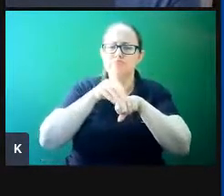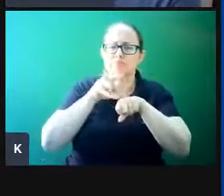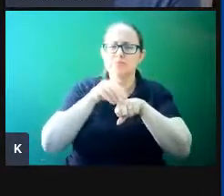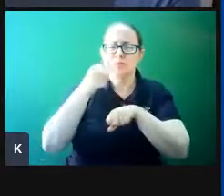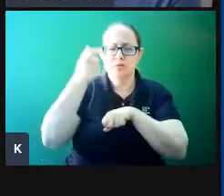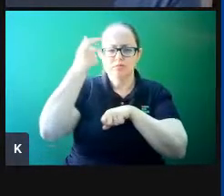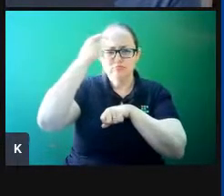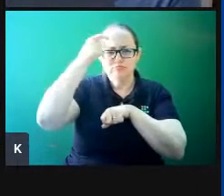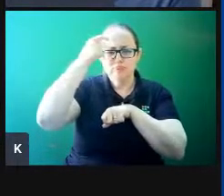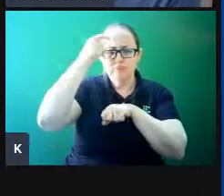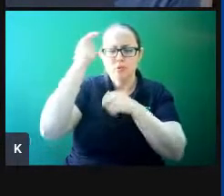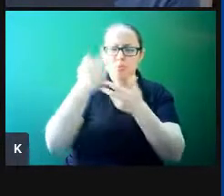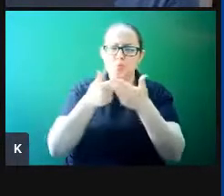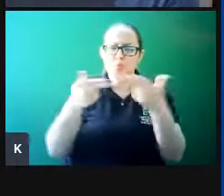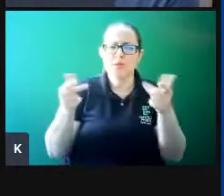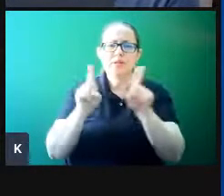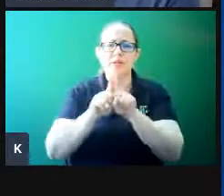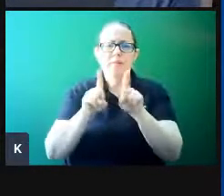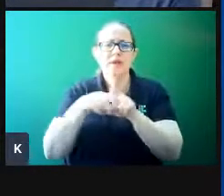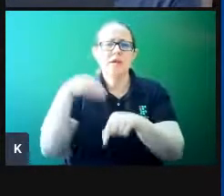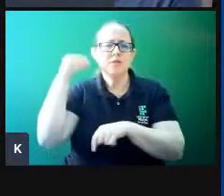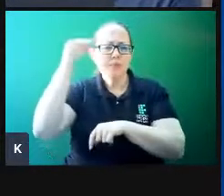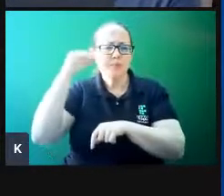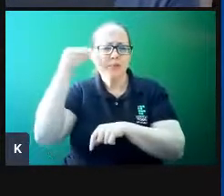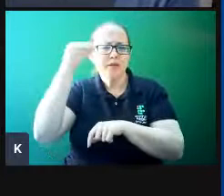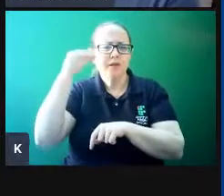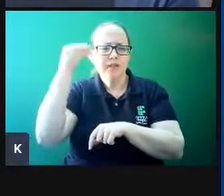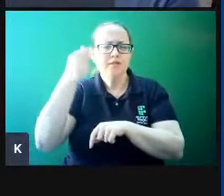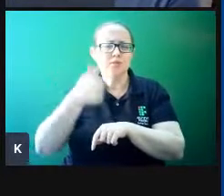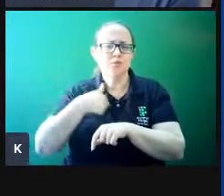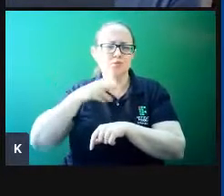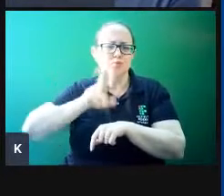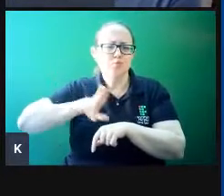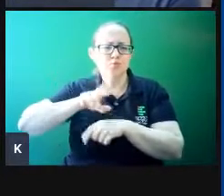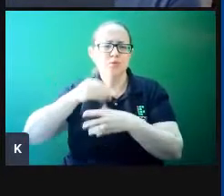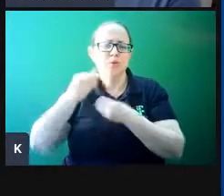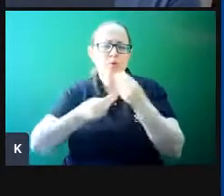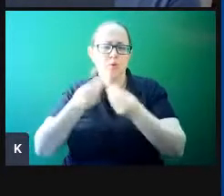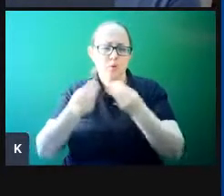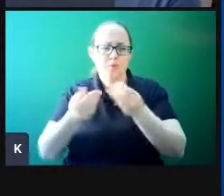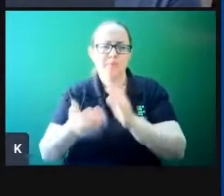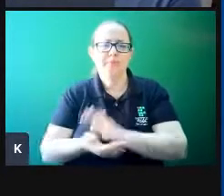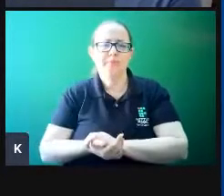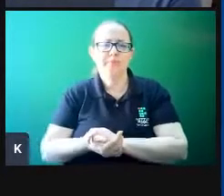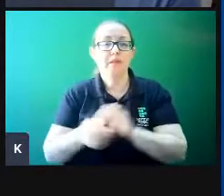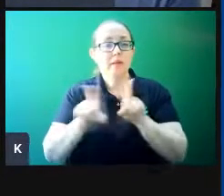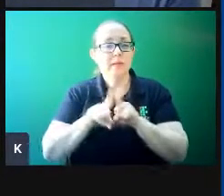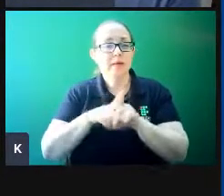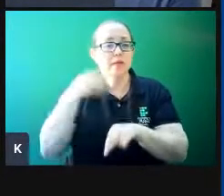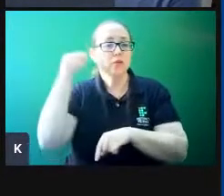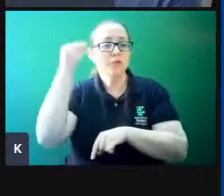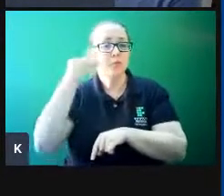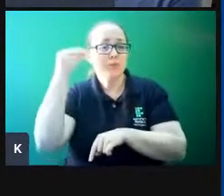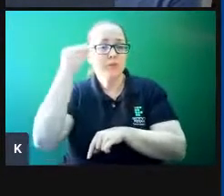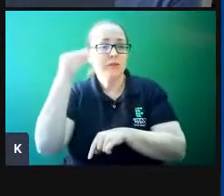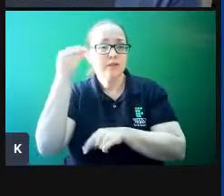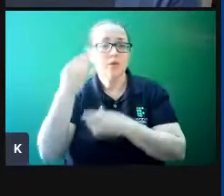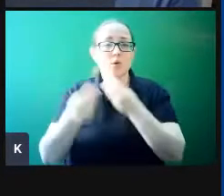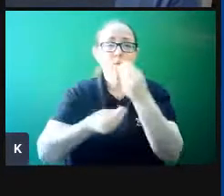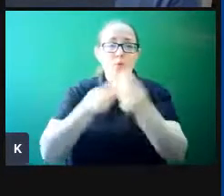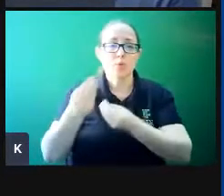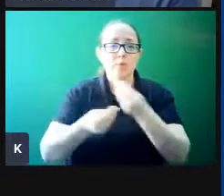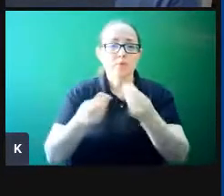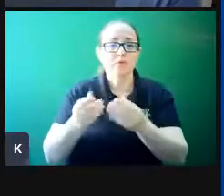área, a própria experiência do usuário e outros. A questão da experimentação e colaboração, já que a gente vai errar